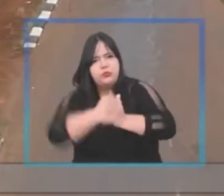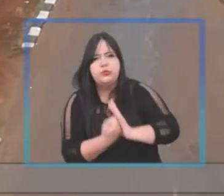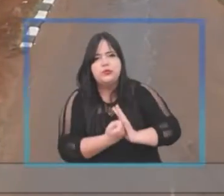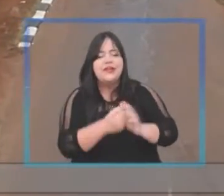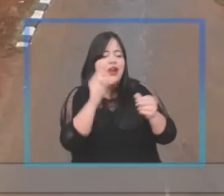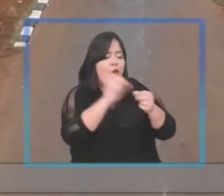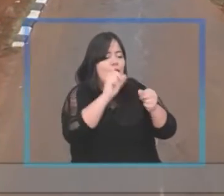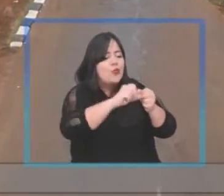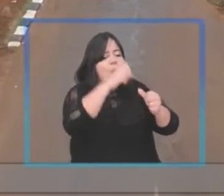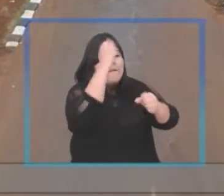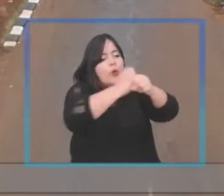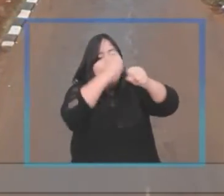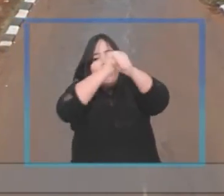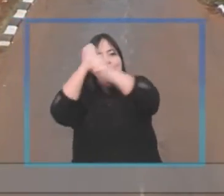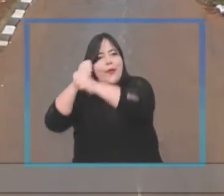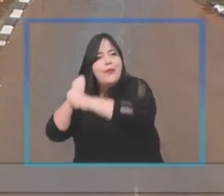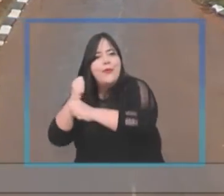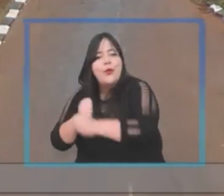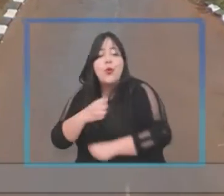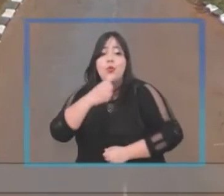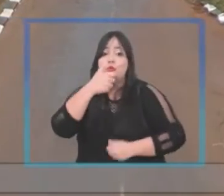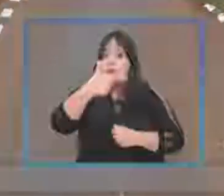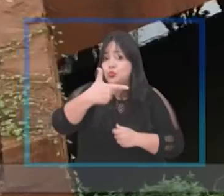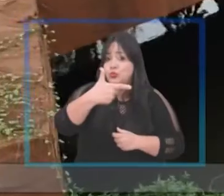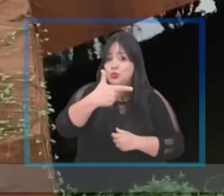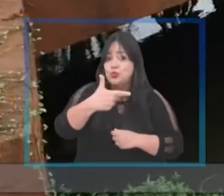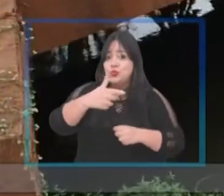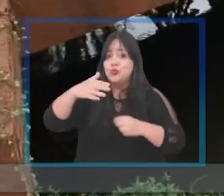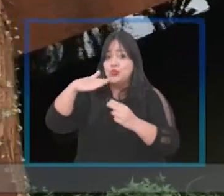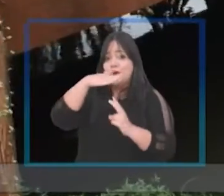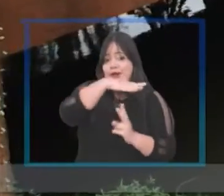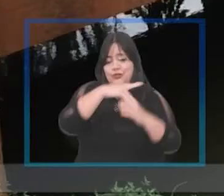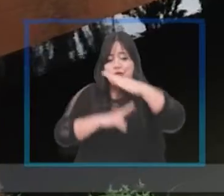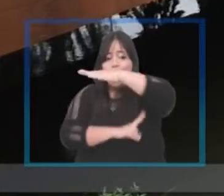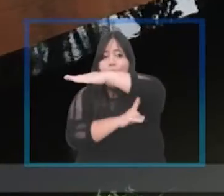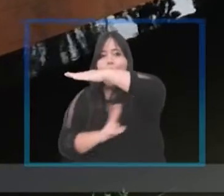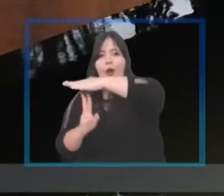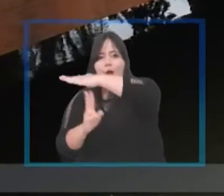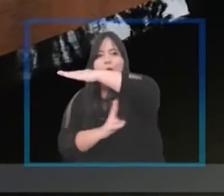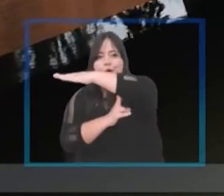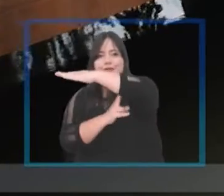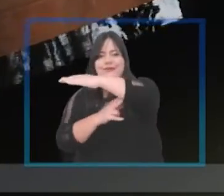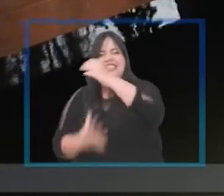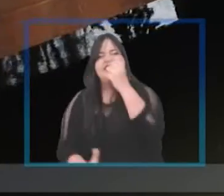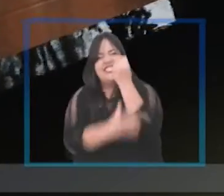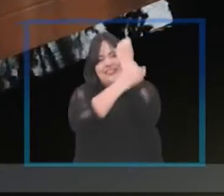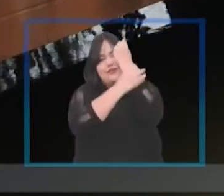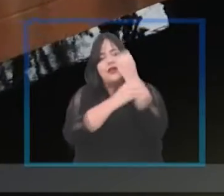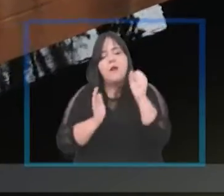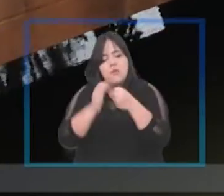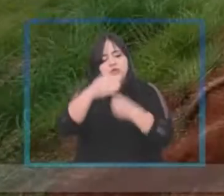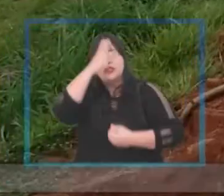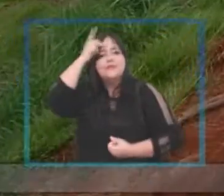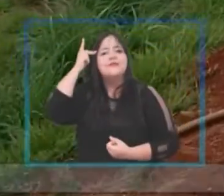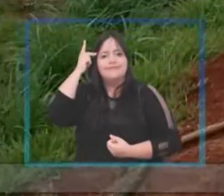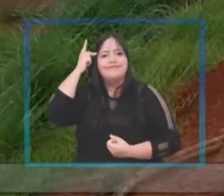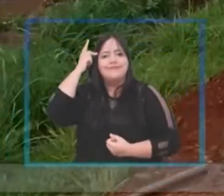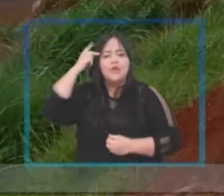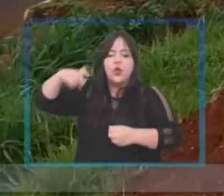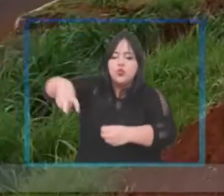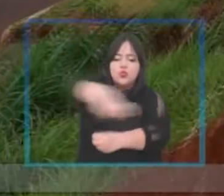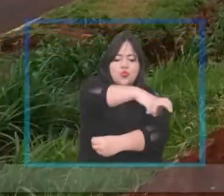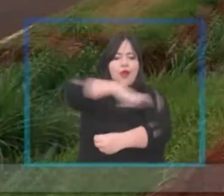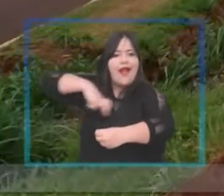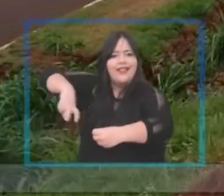construir duas novas pontes para dar segurança e proteger as pessoas. No